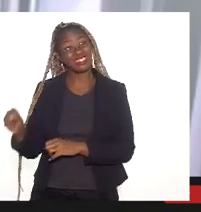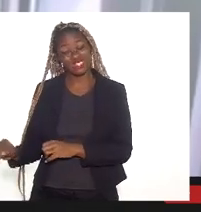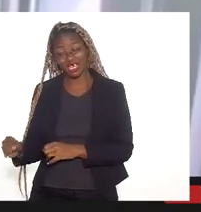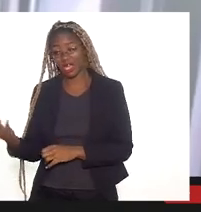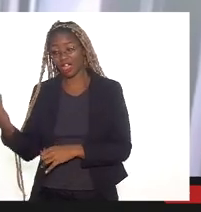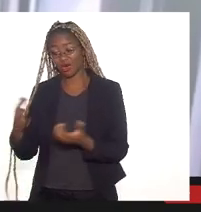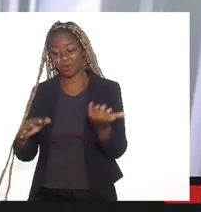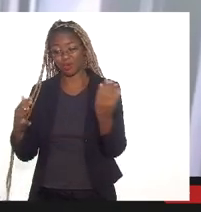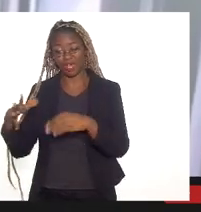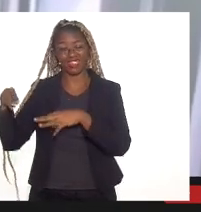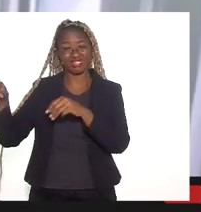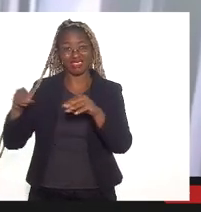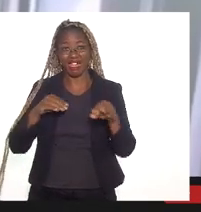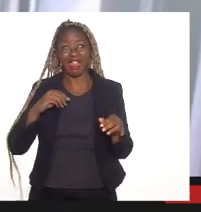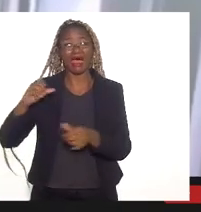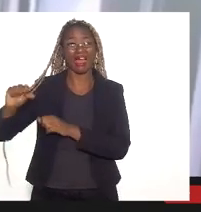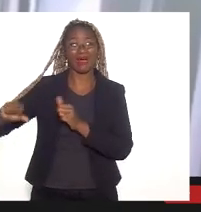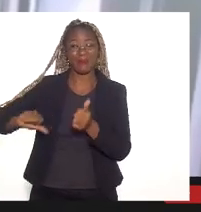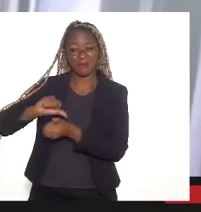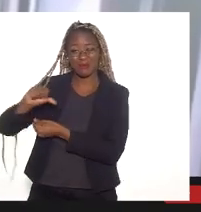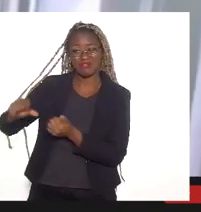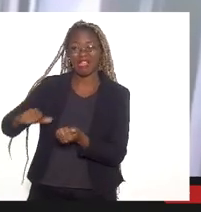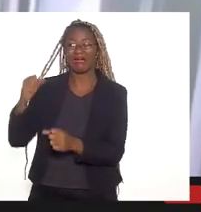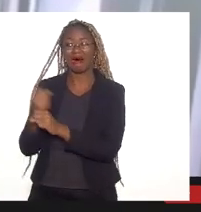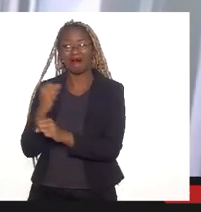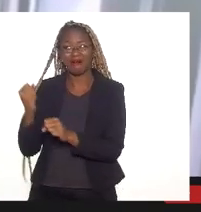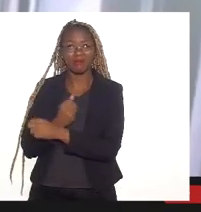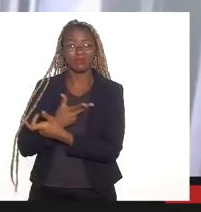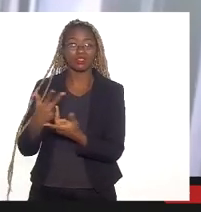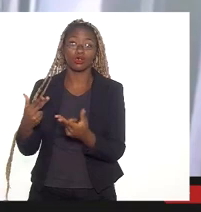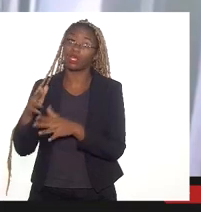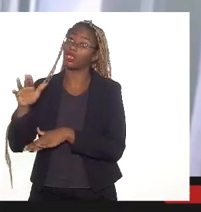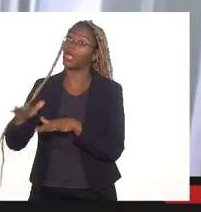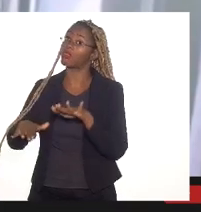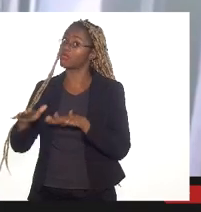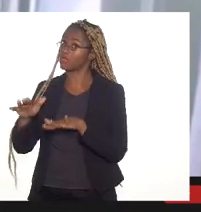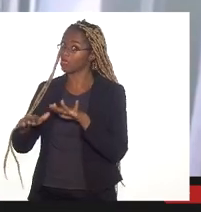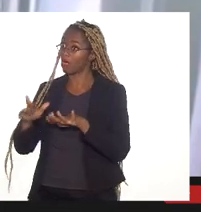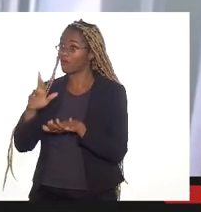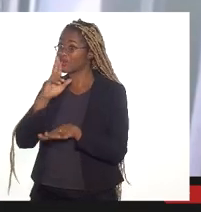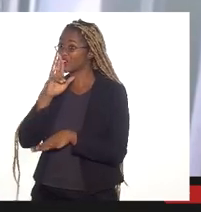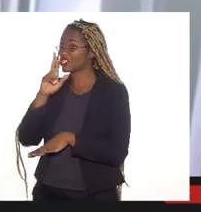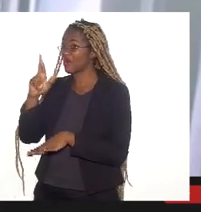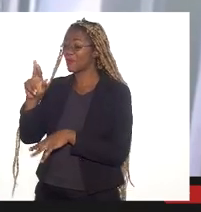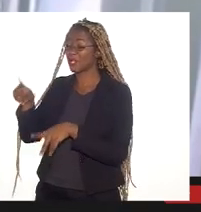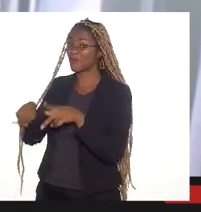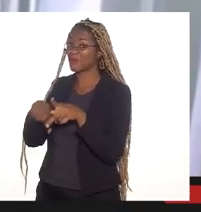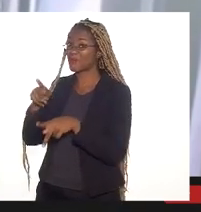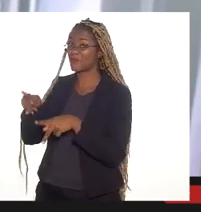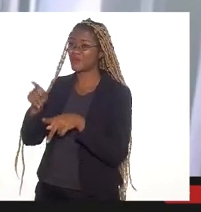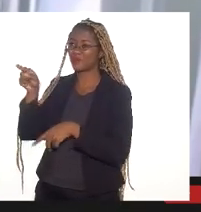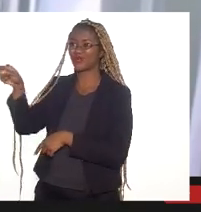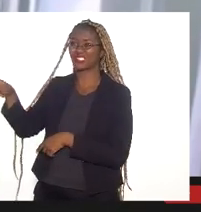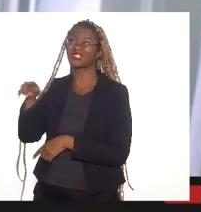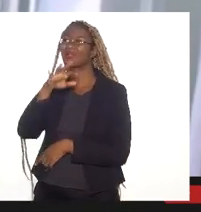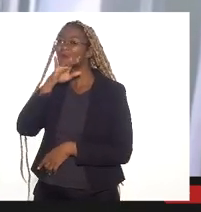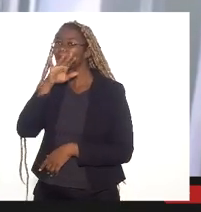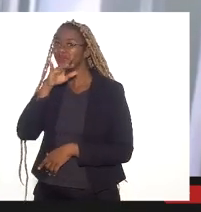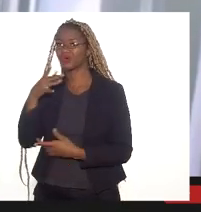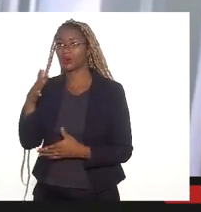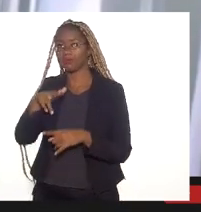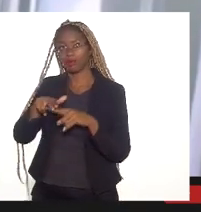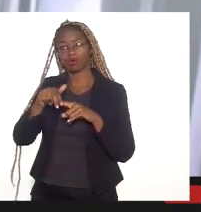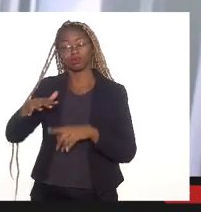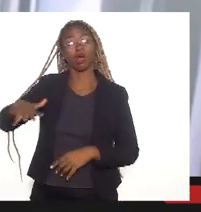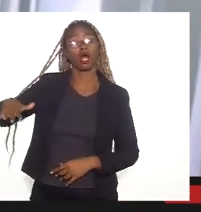empreendimento daquela localidade pode ter repercussões muito graves para as populações ribeirinhas. Nós estamos falando